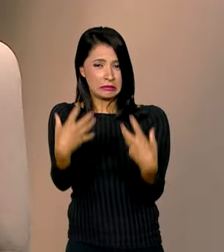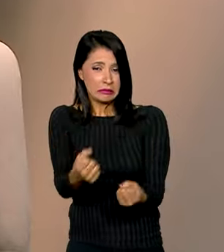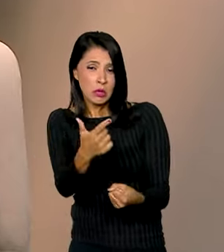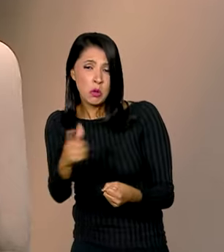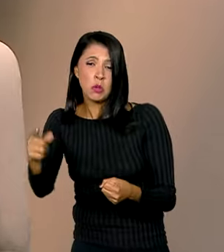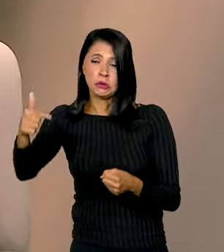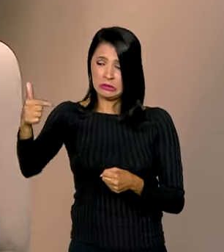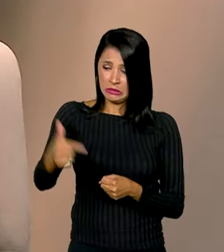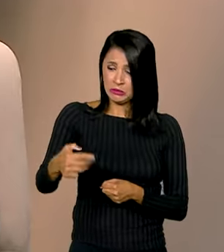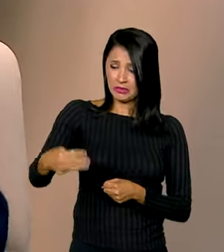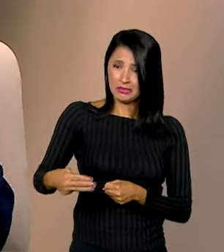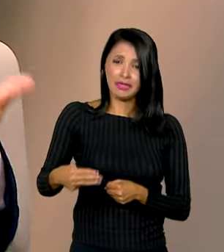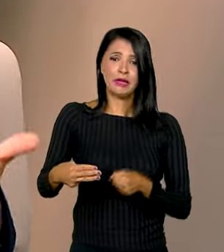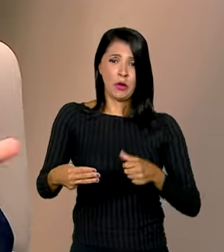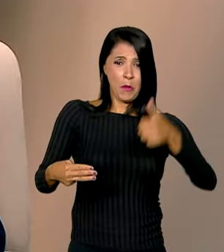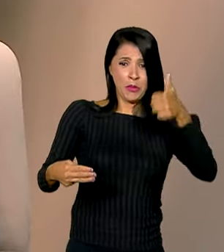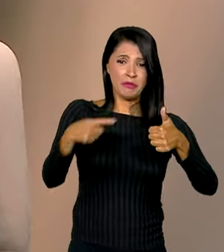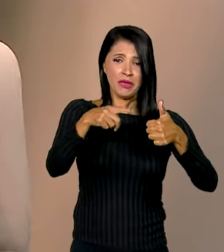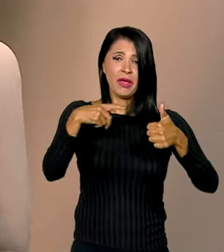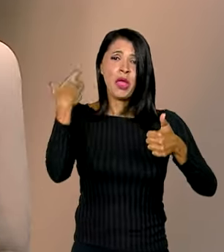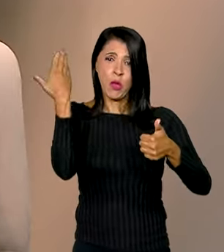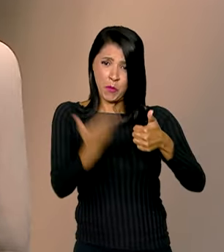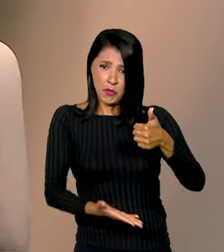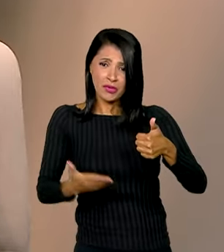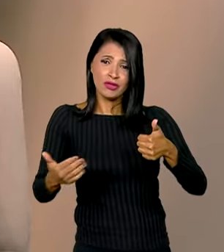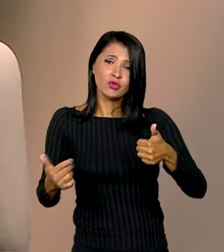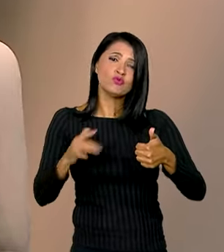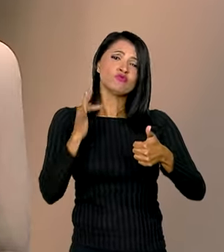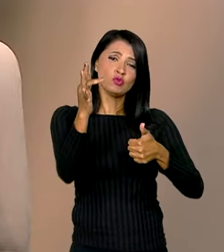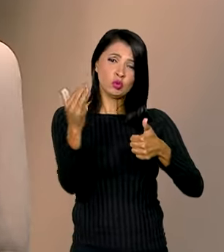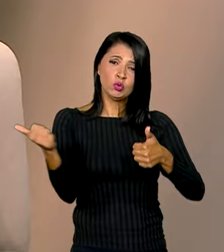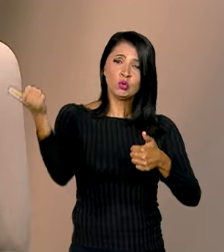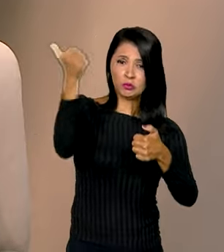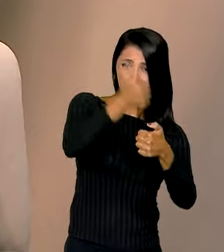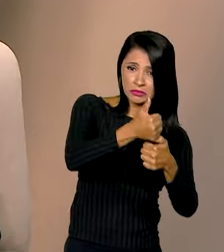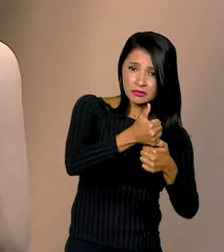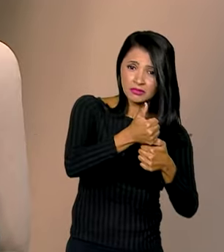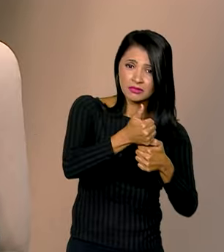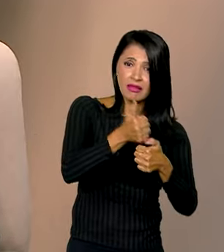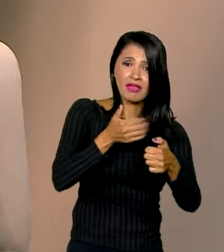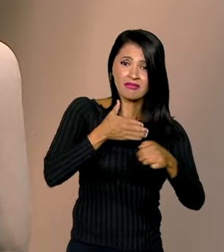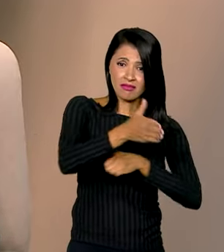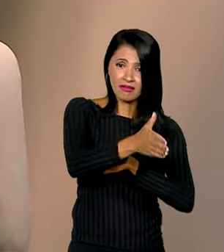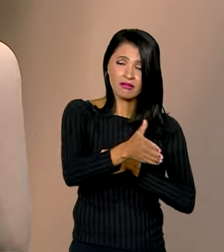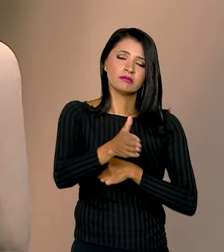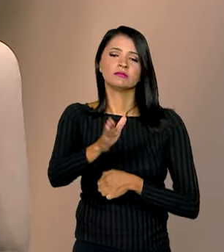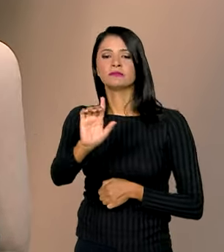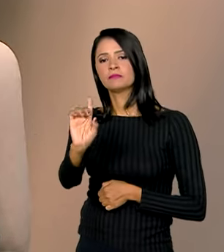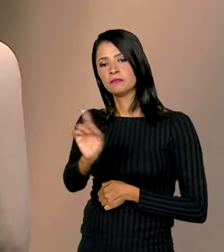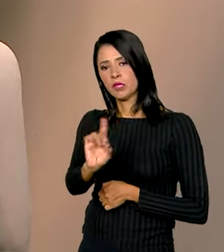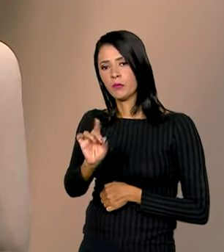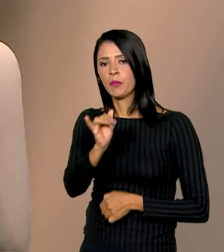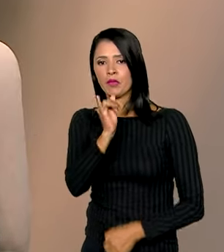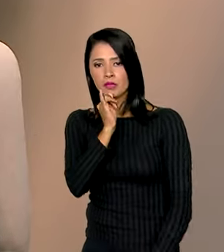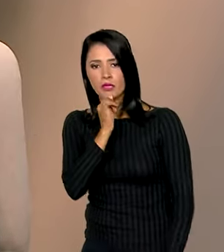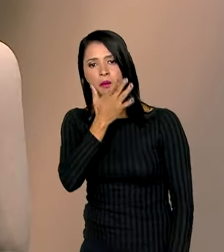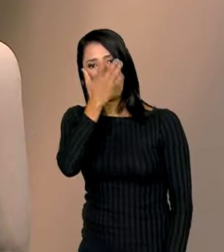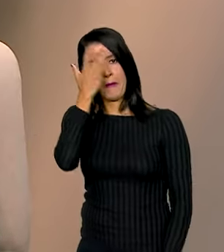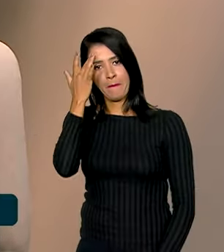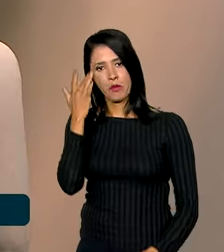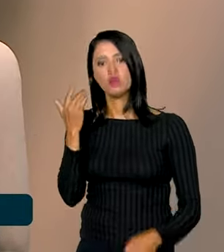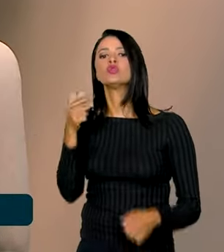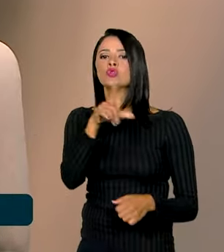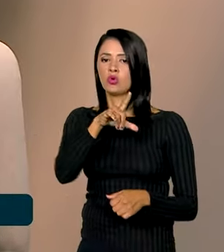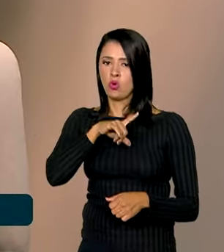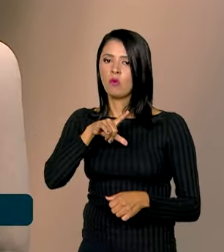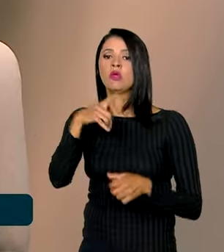terceiro opção, eu perco a chance de um dia poder entrar no meu primeiro ou segundo opção? Não. A lógica é o seguinte, a pessoa vai ser classificada,